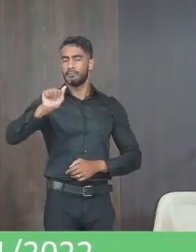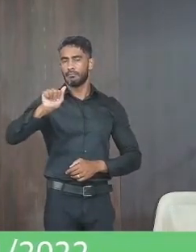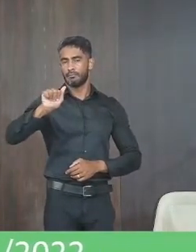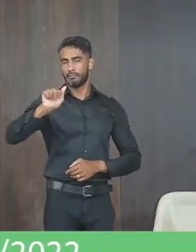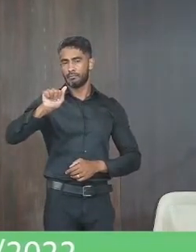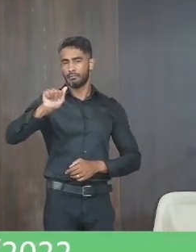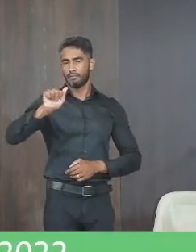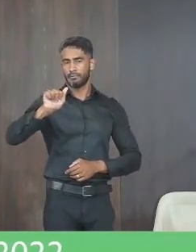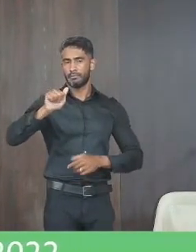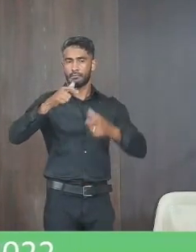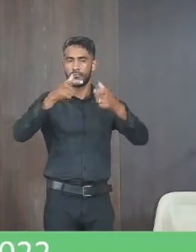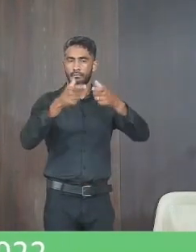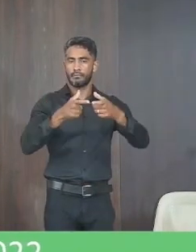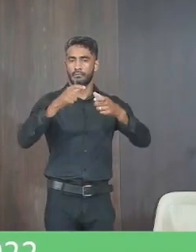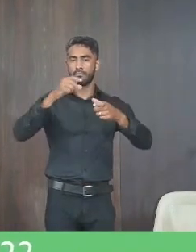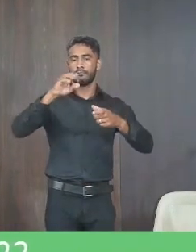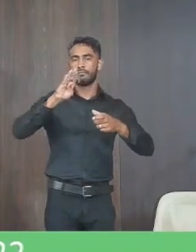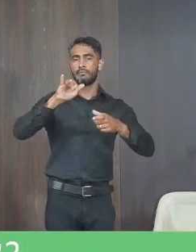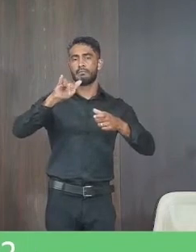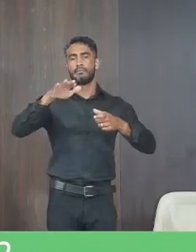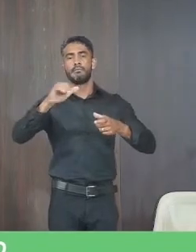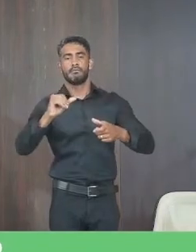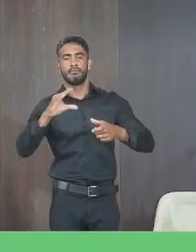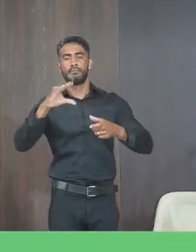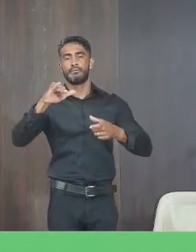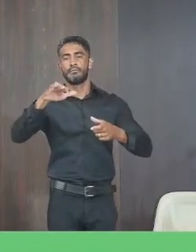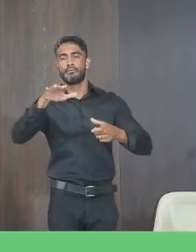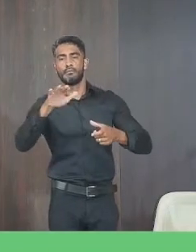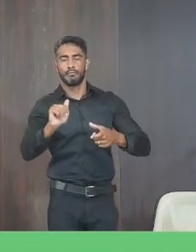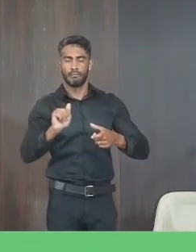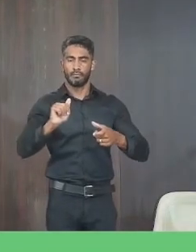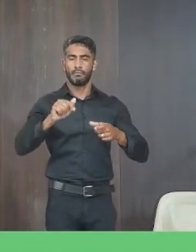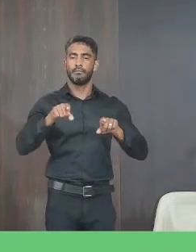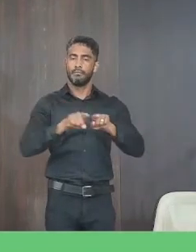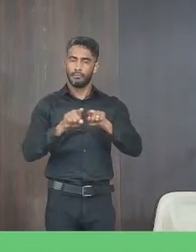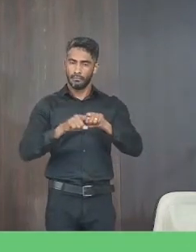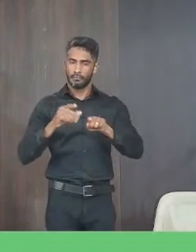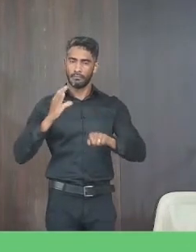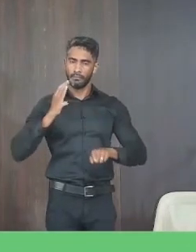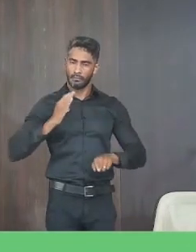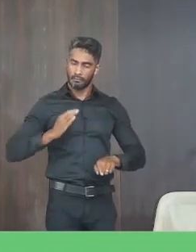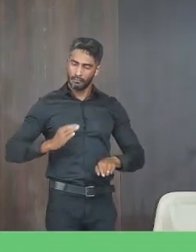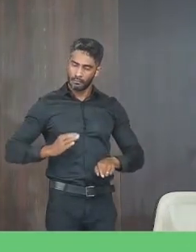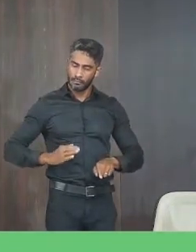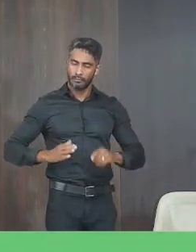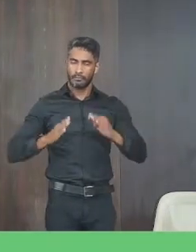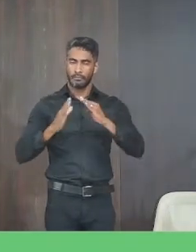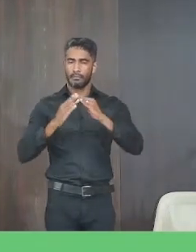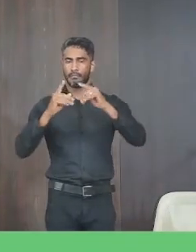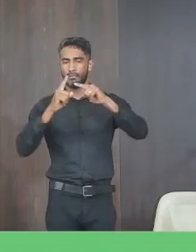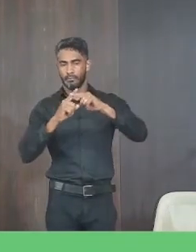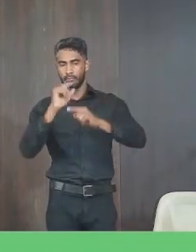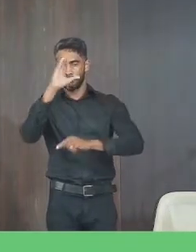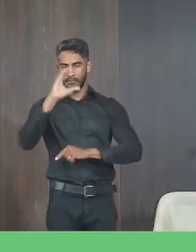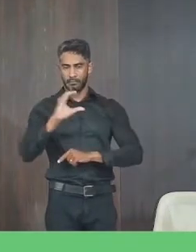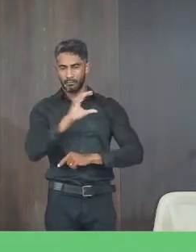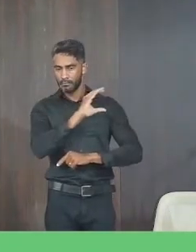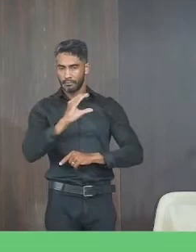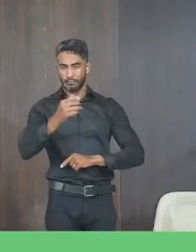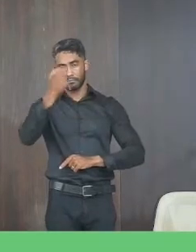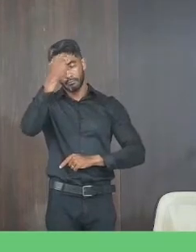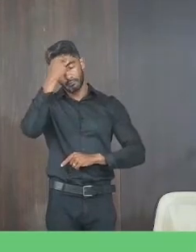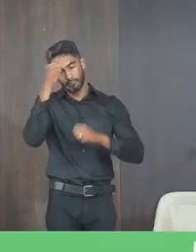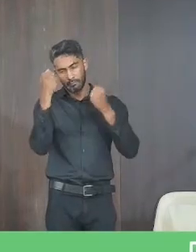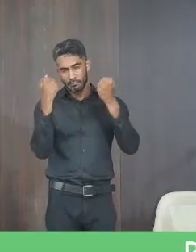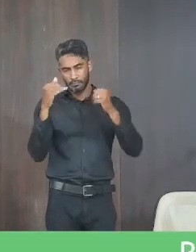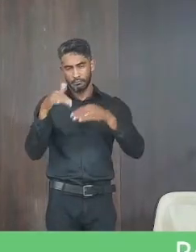da baixa da colônia 1 bem como na função de coordenadora da igreja católica da baixa da colônia 1 requer que seja dada a ciência aplaudida